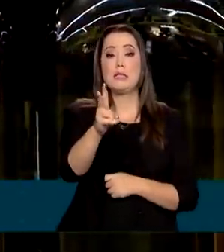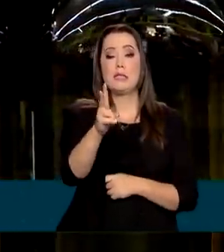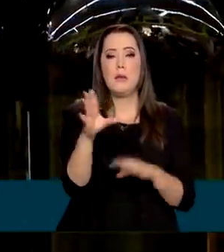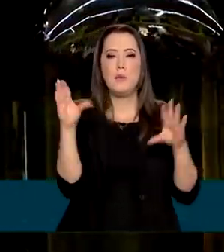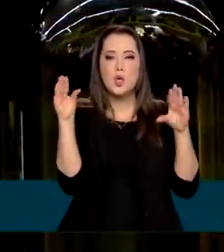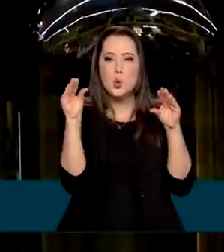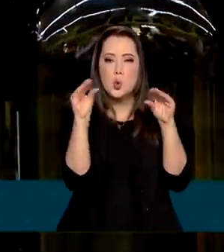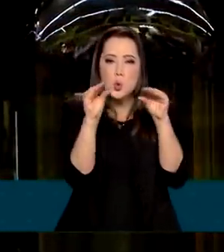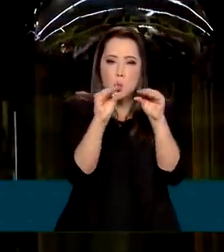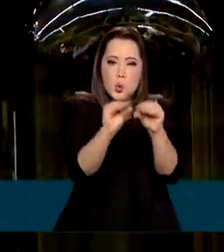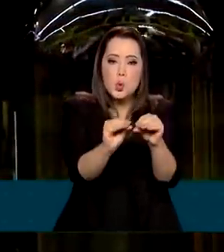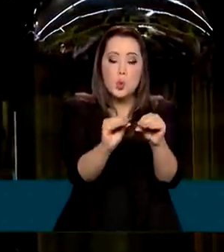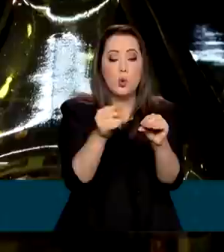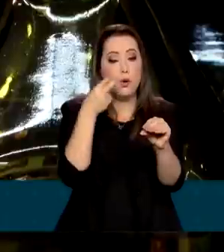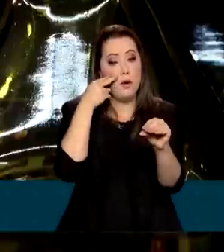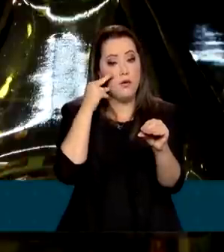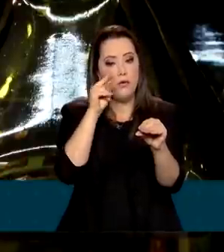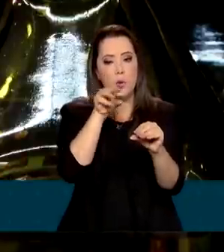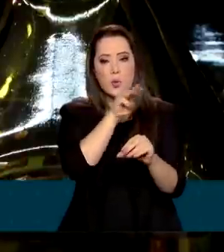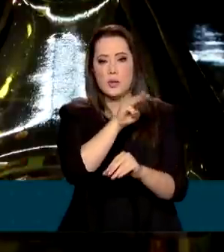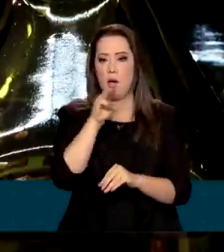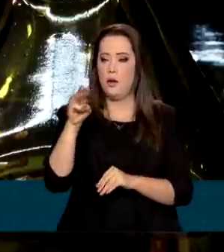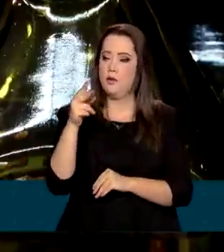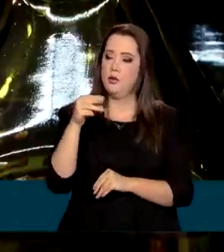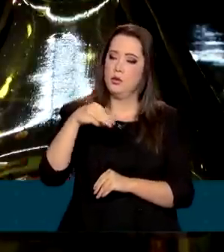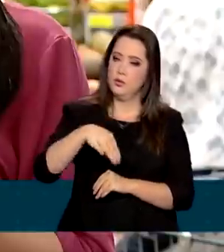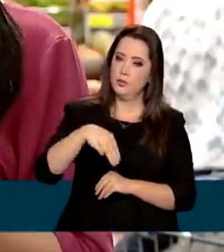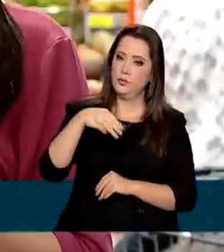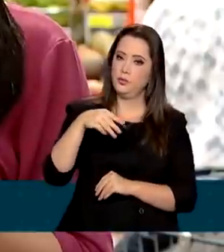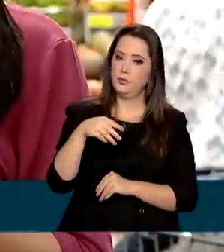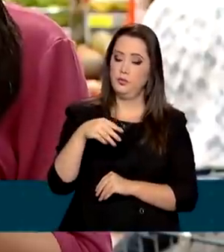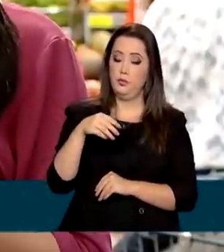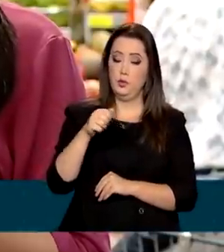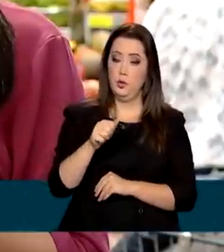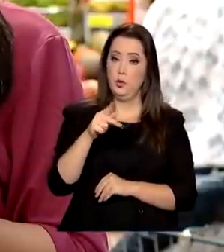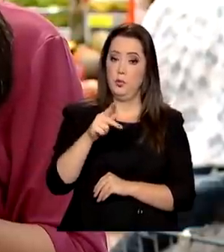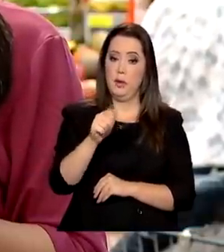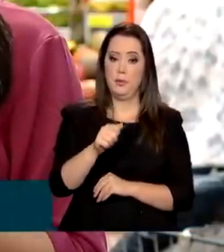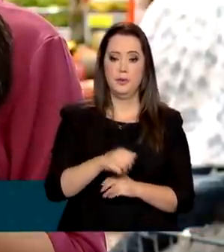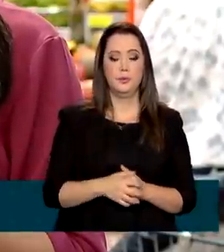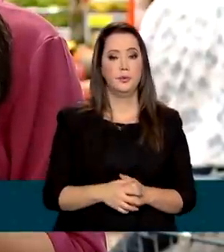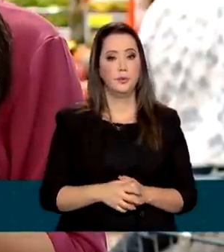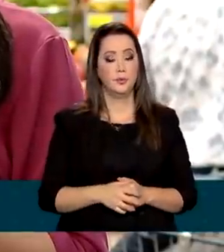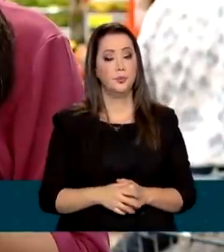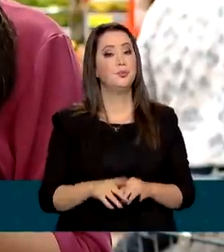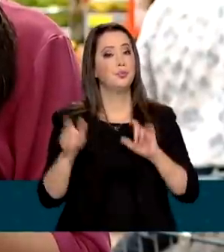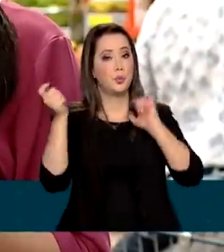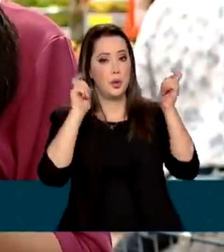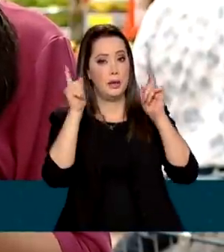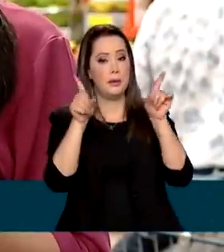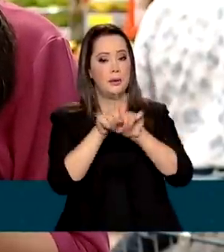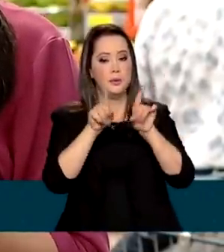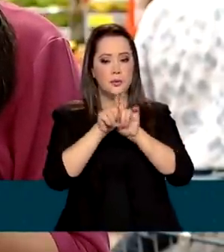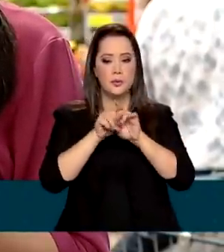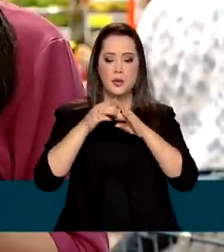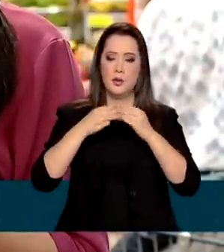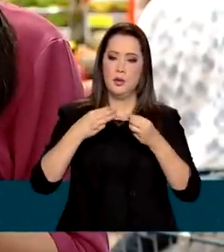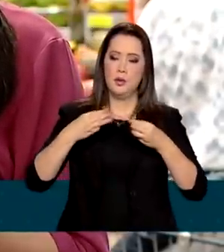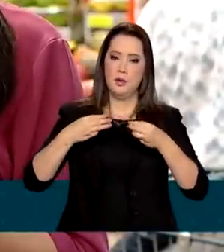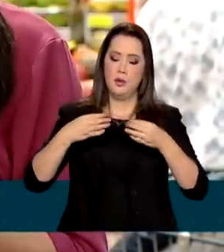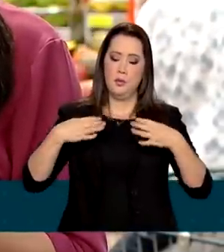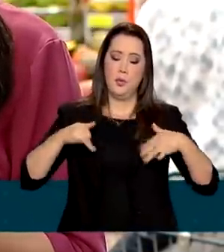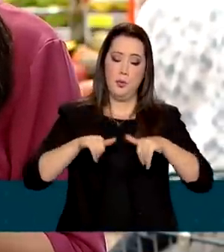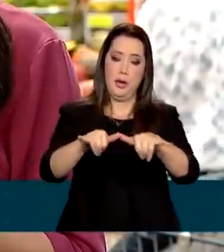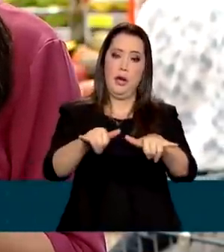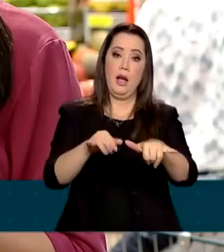Se possível, sempre conferir o site do Ministério da Agricultura. O alerta também vale para os supermercados. Se a fiscalização encontrar